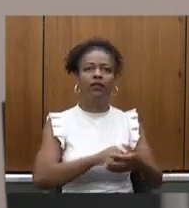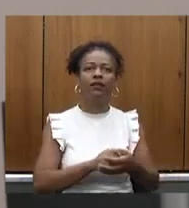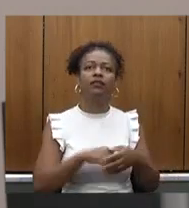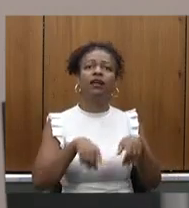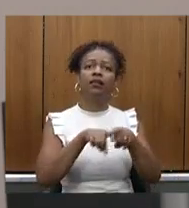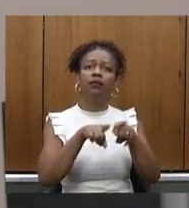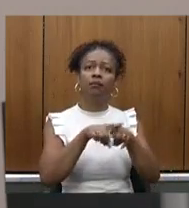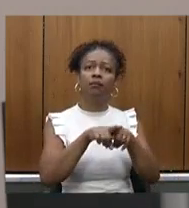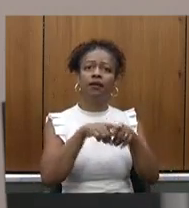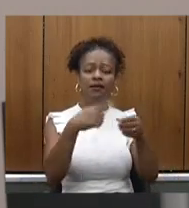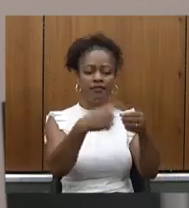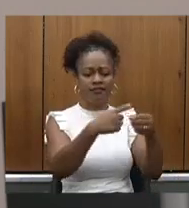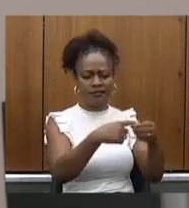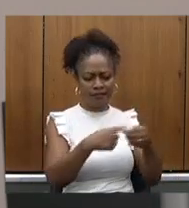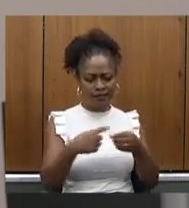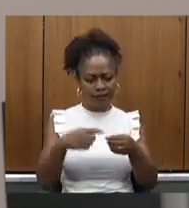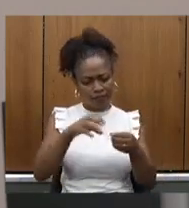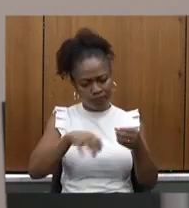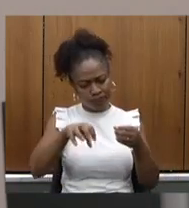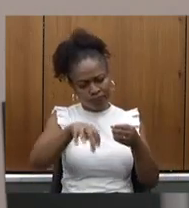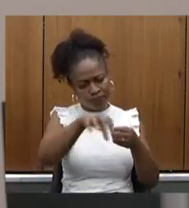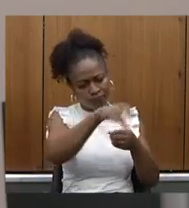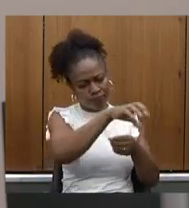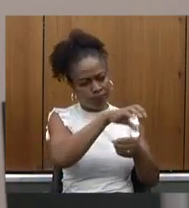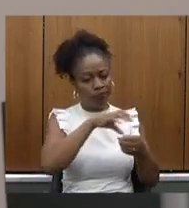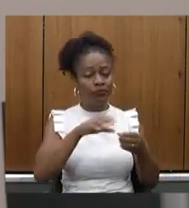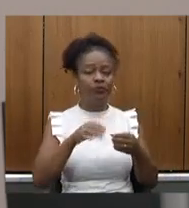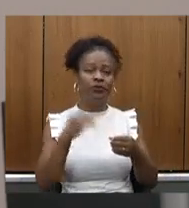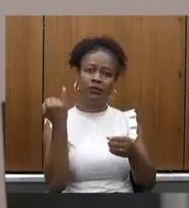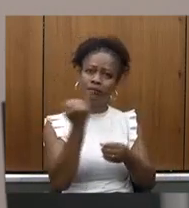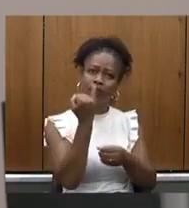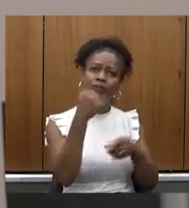para a cidade de Baipendi que é muito importante também